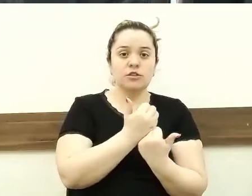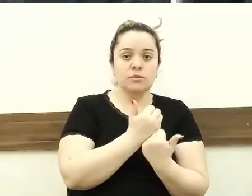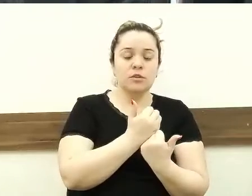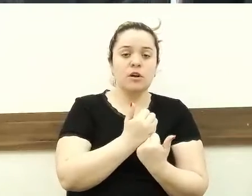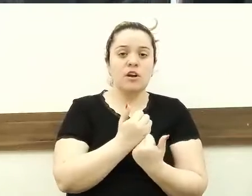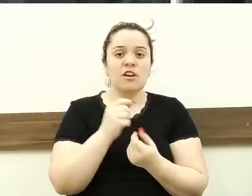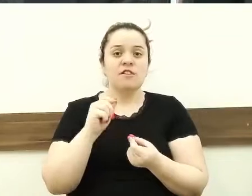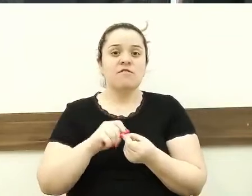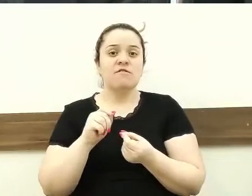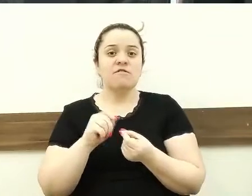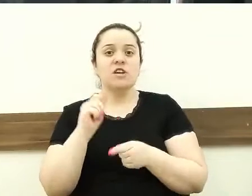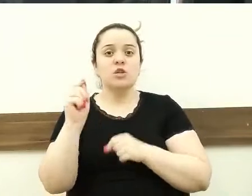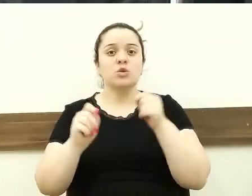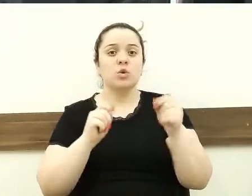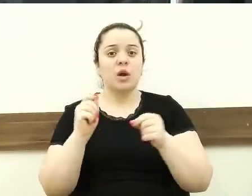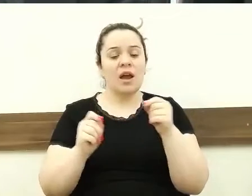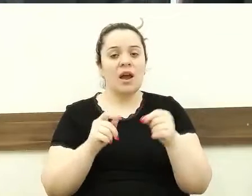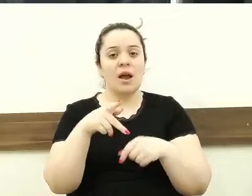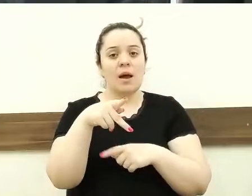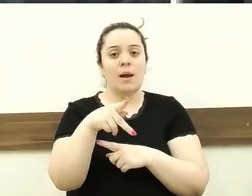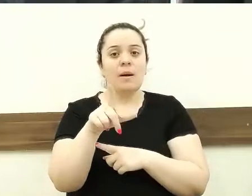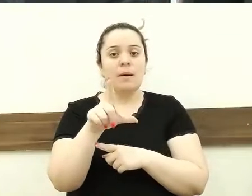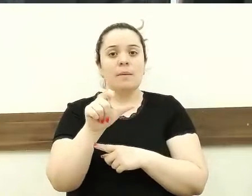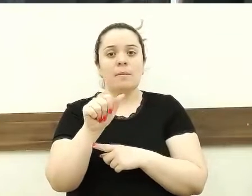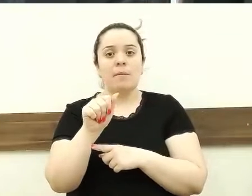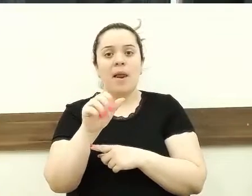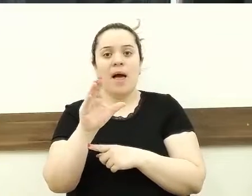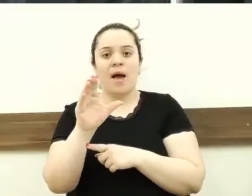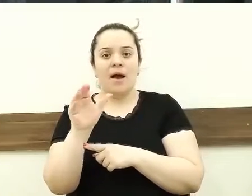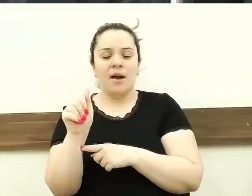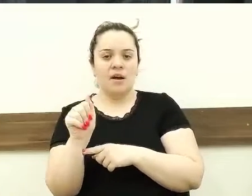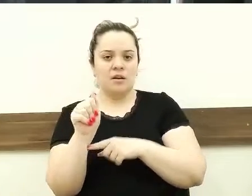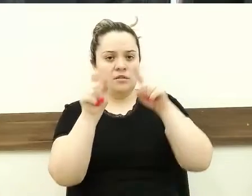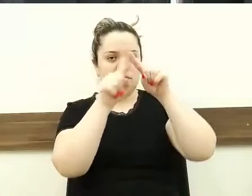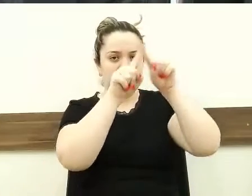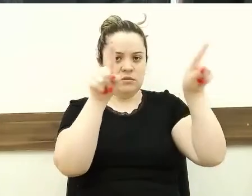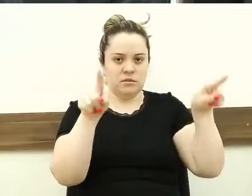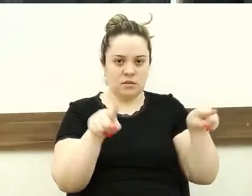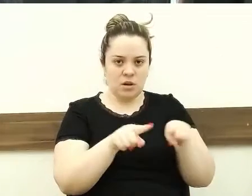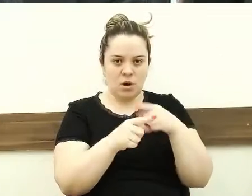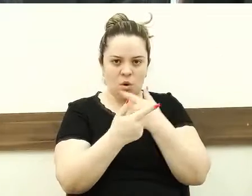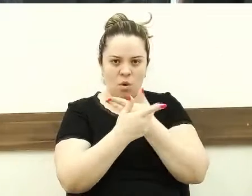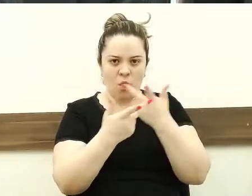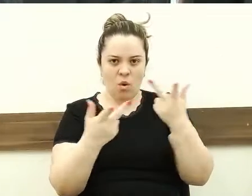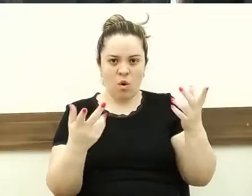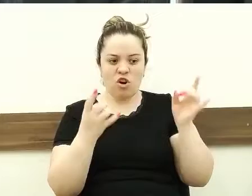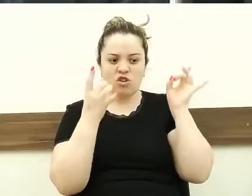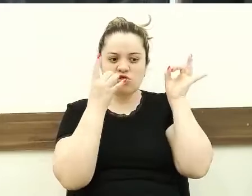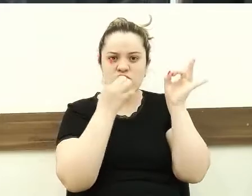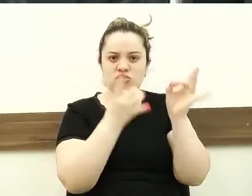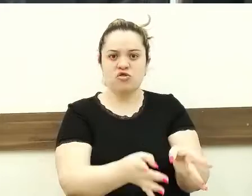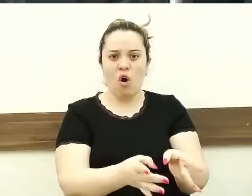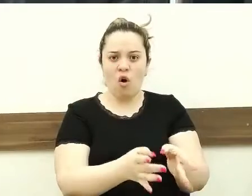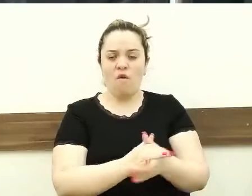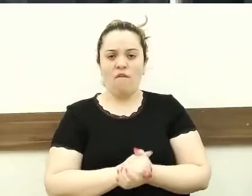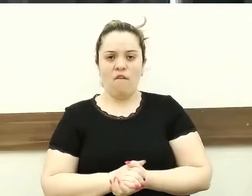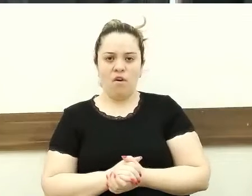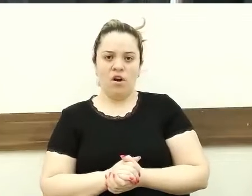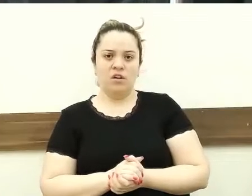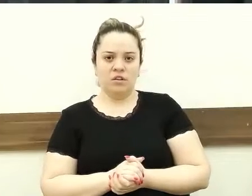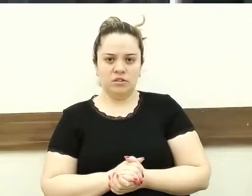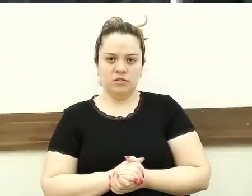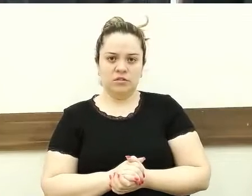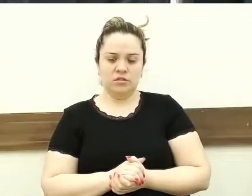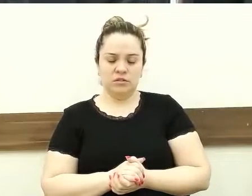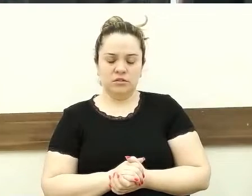placas. Eu recebi a reclamação de um cidadão lá do Jardim Internacional que as placas de alguns postes foram jogadas num